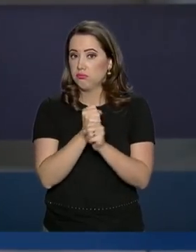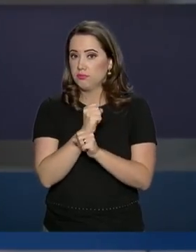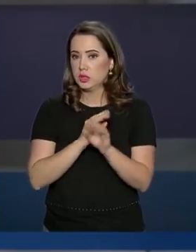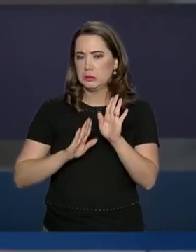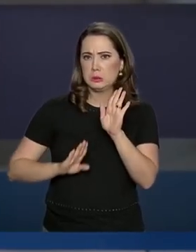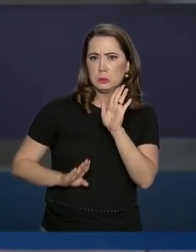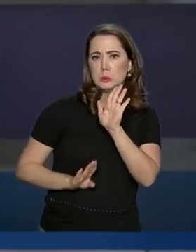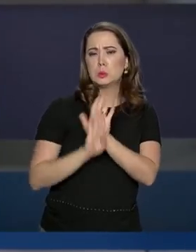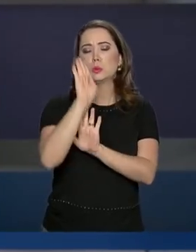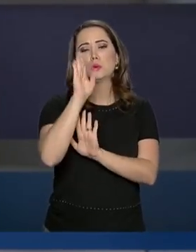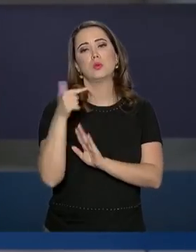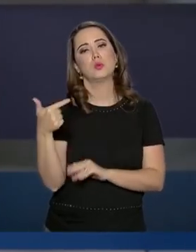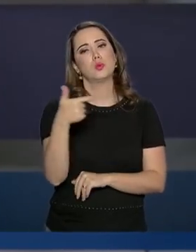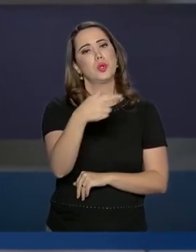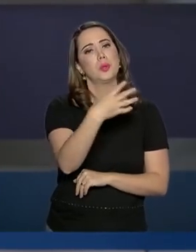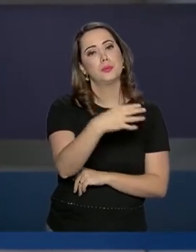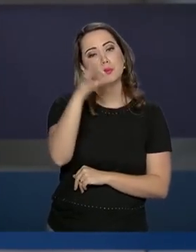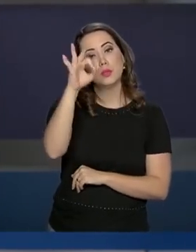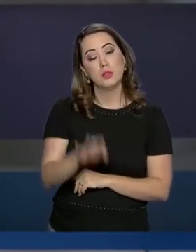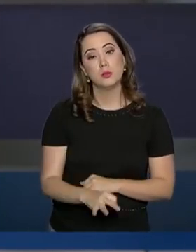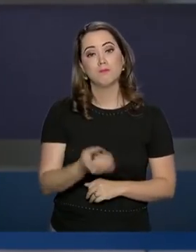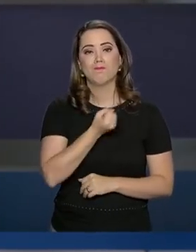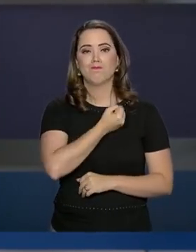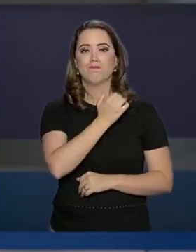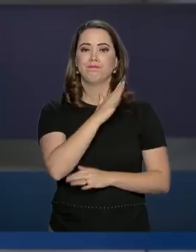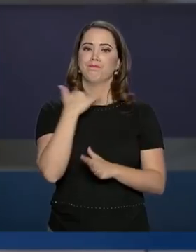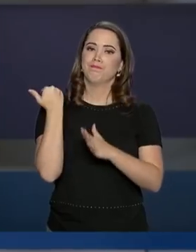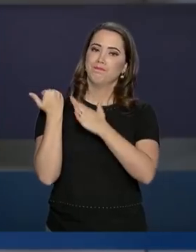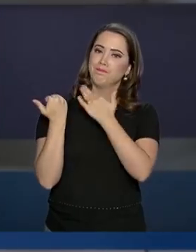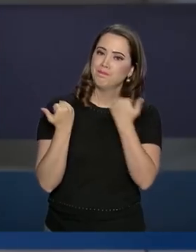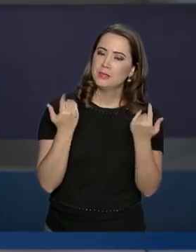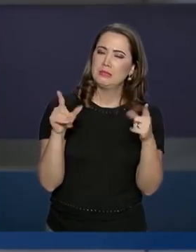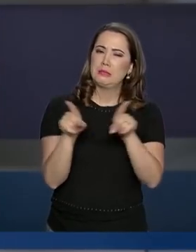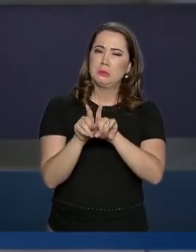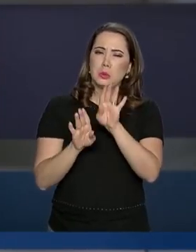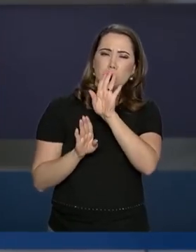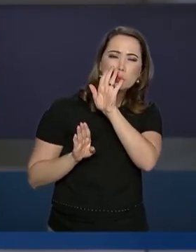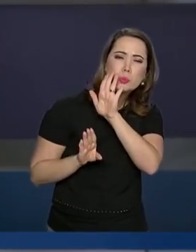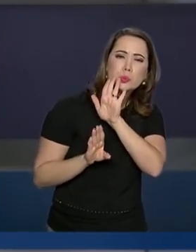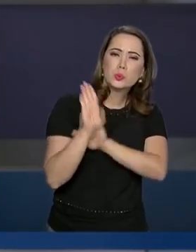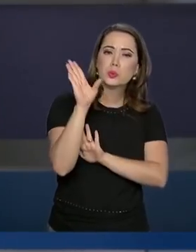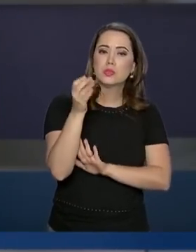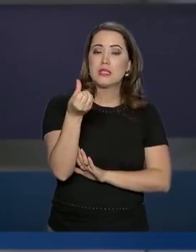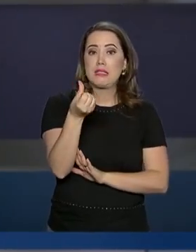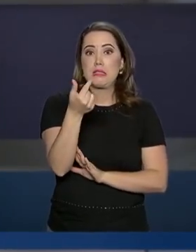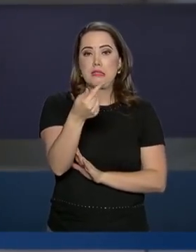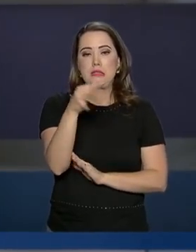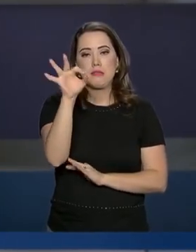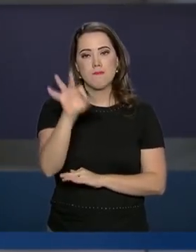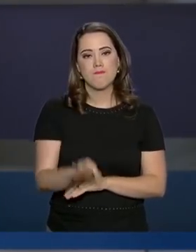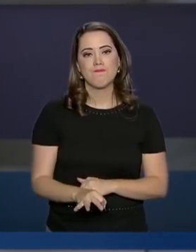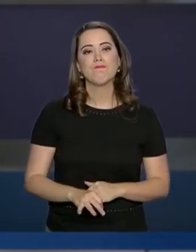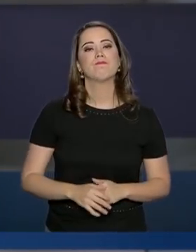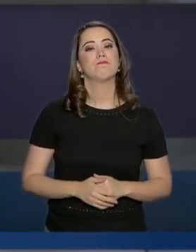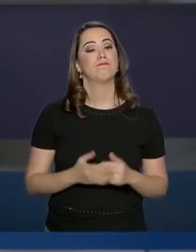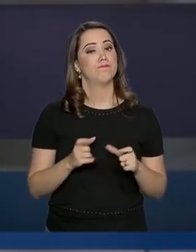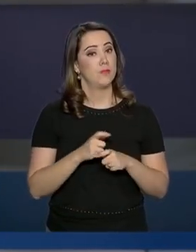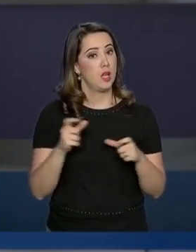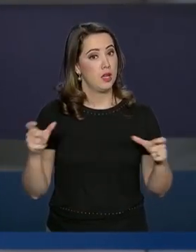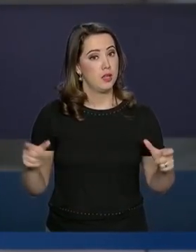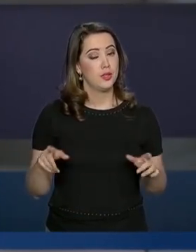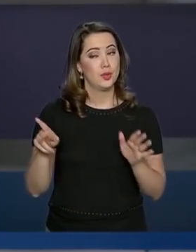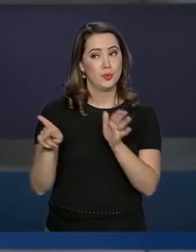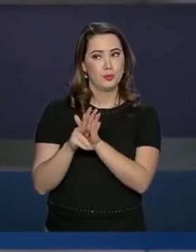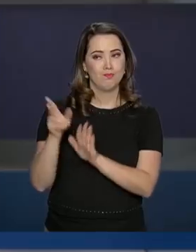224%. O número de óbitos pela doença também teve aumento de 67%, sendo grande